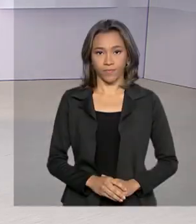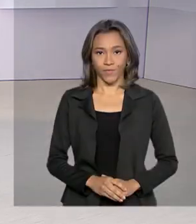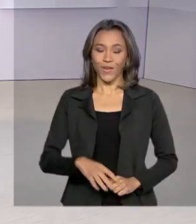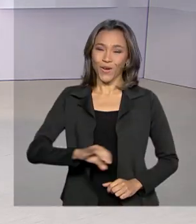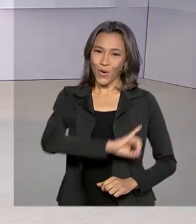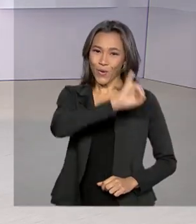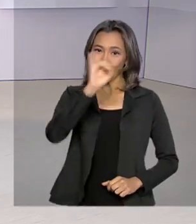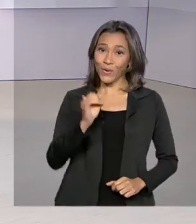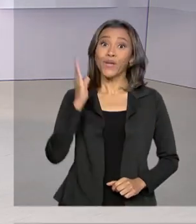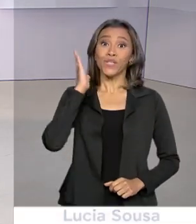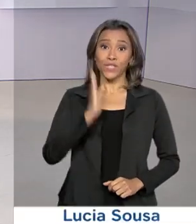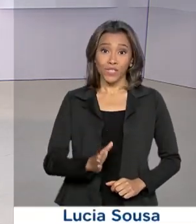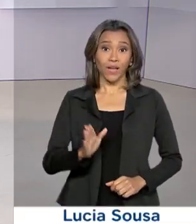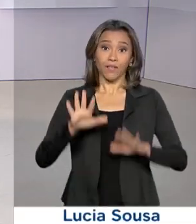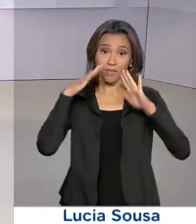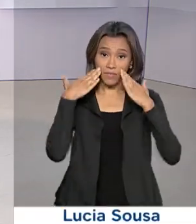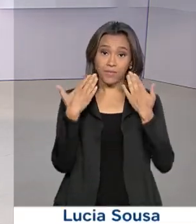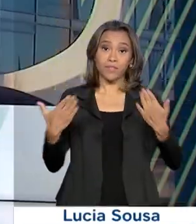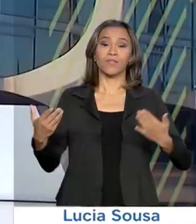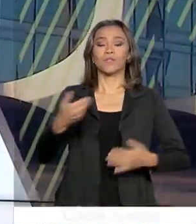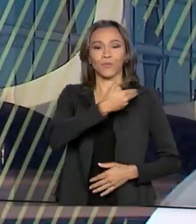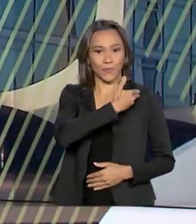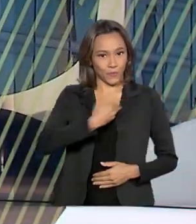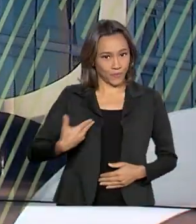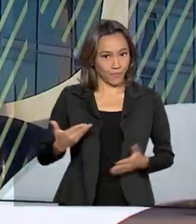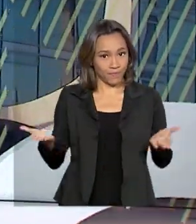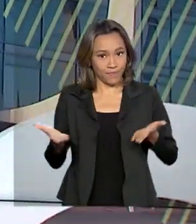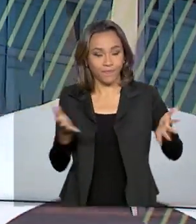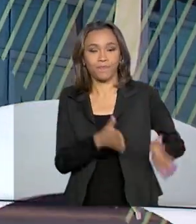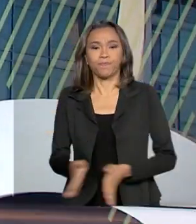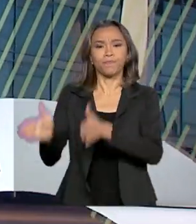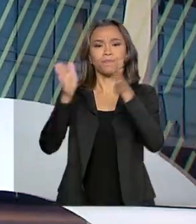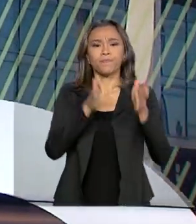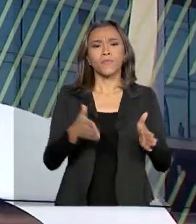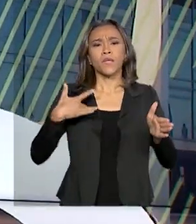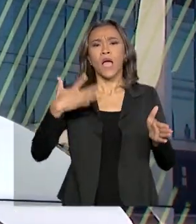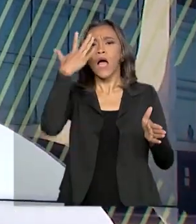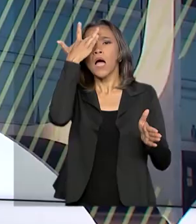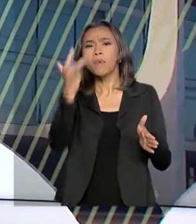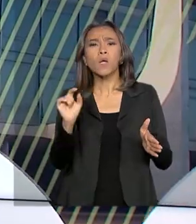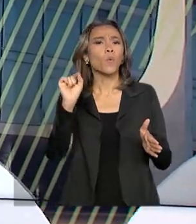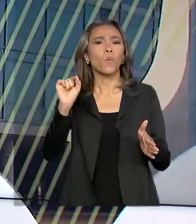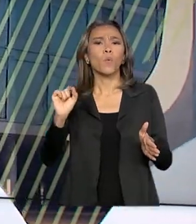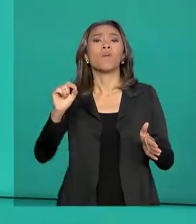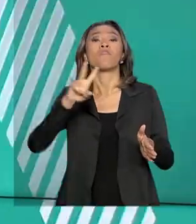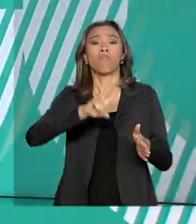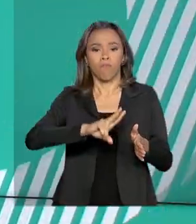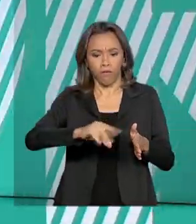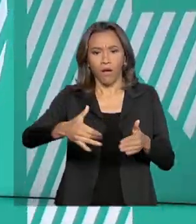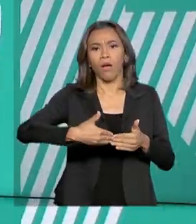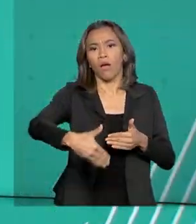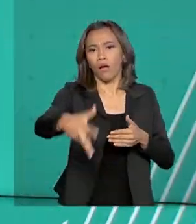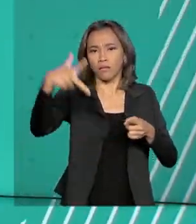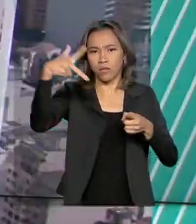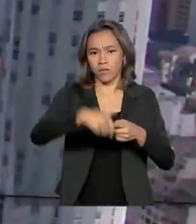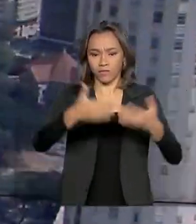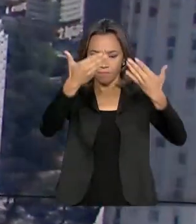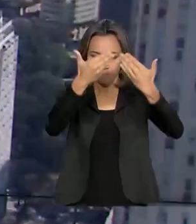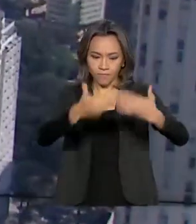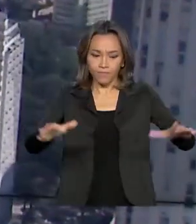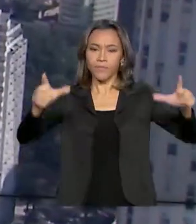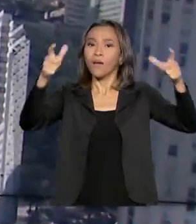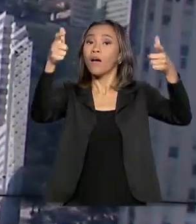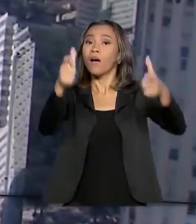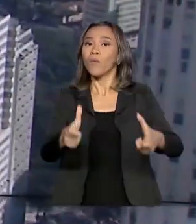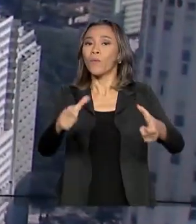Olá, já estamos no ar com o Governo Agora. Amanhã será reinaugurada a base brasileira comandante Ferraz na